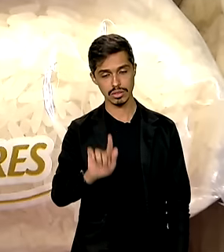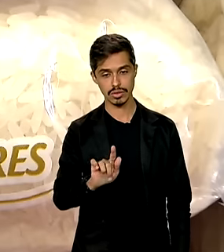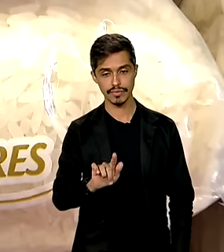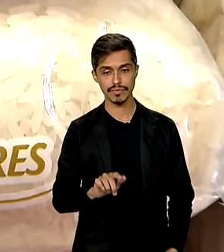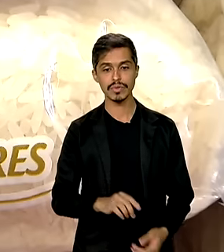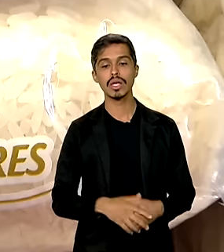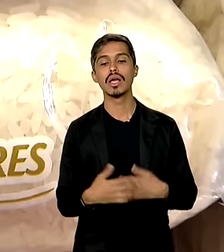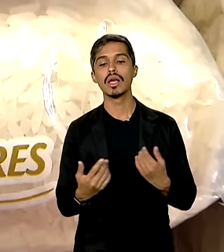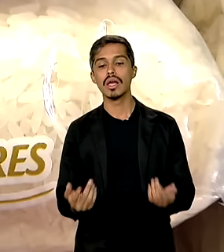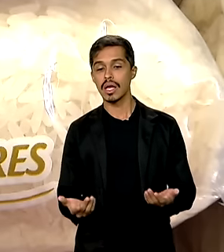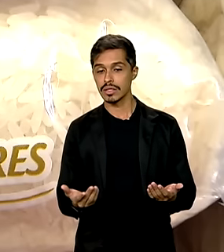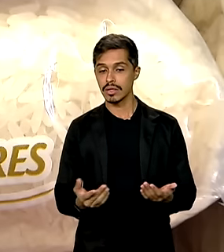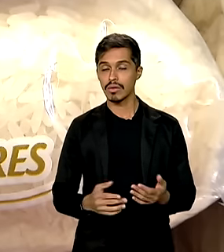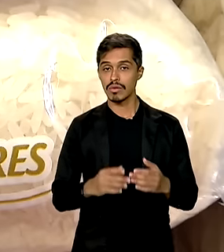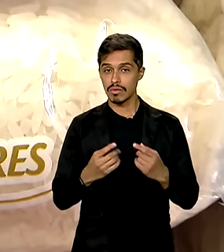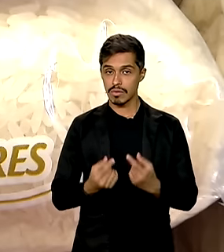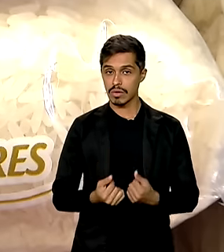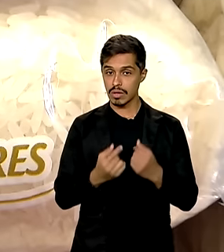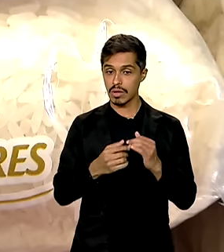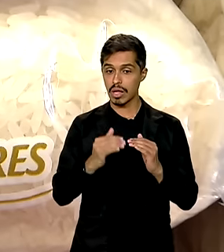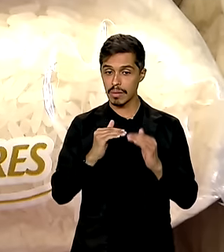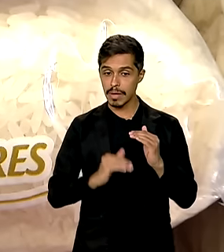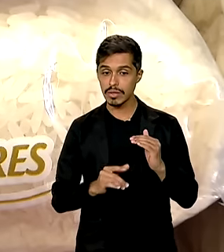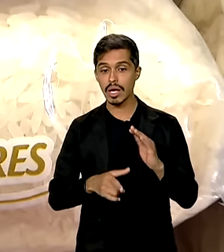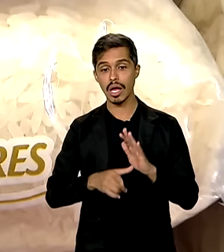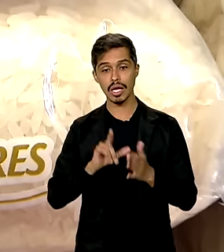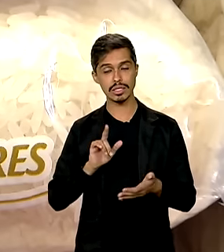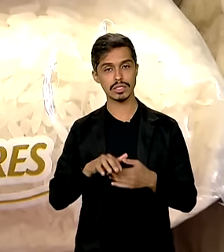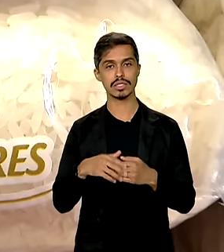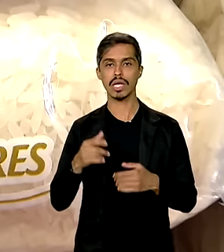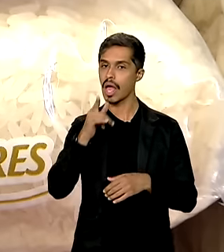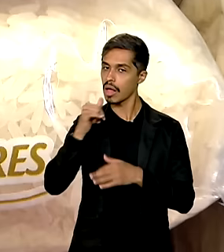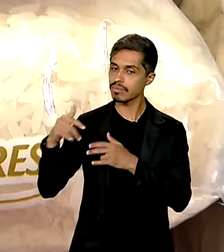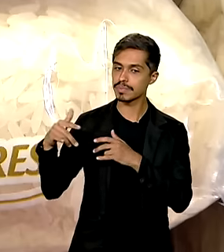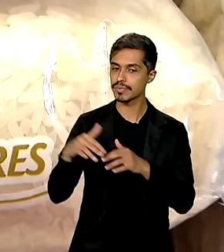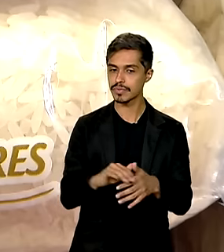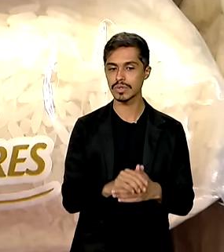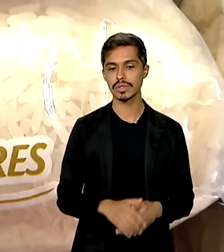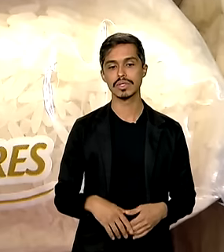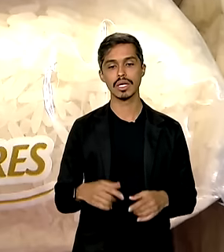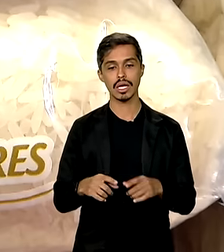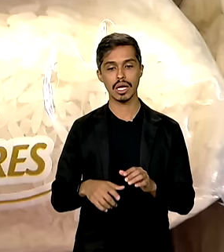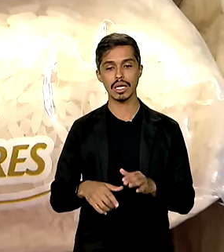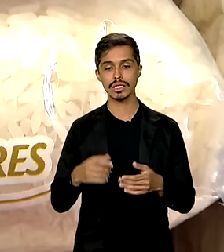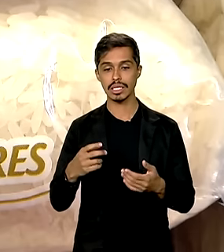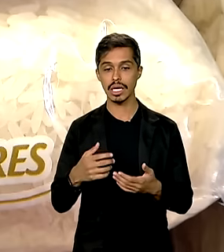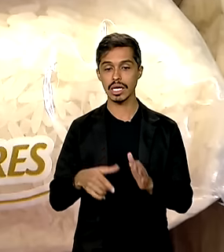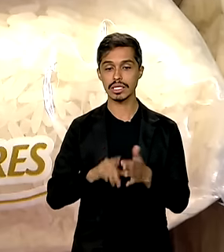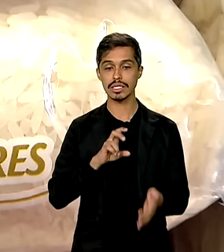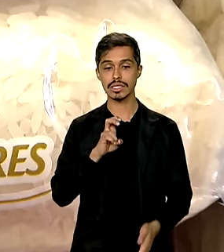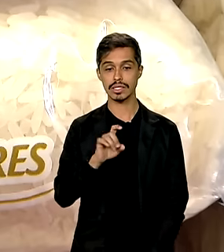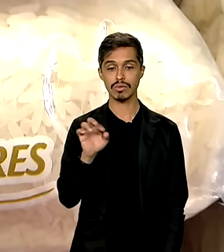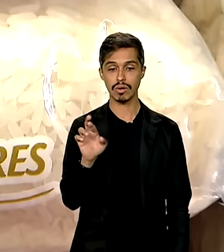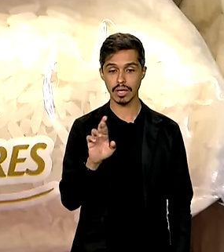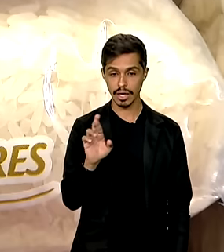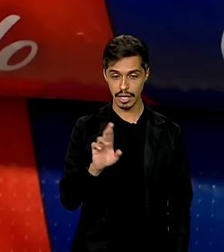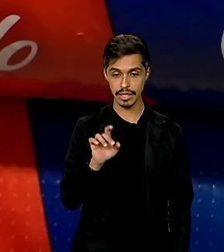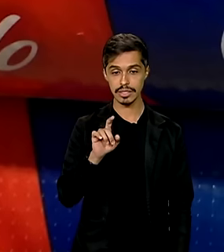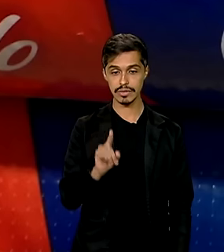valor abaixo da média nacional de antes das enchentes do Rio Grande do Sul, que estava em R$,93.